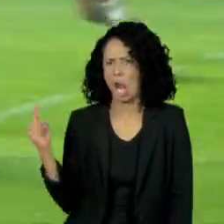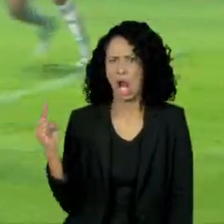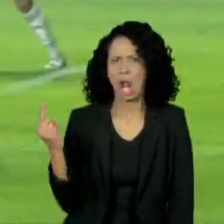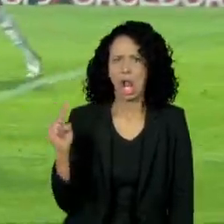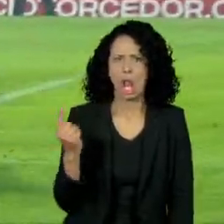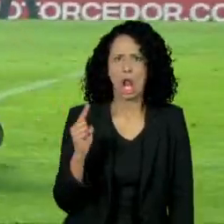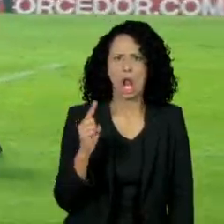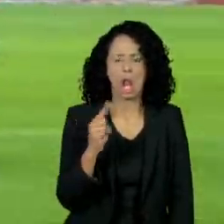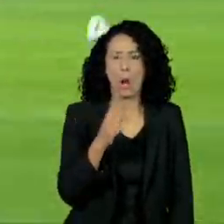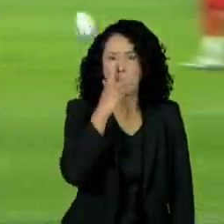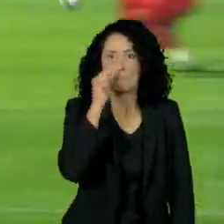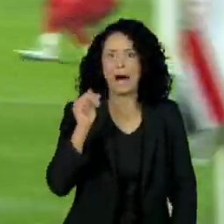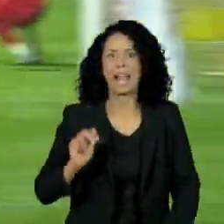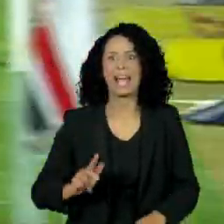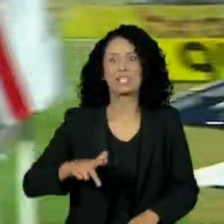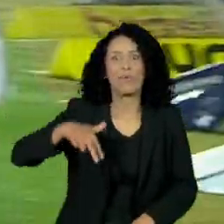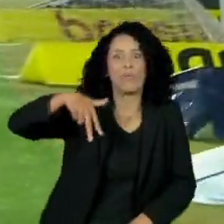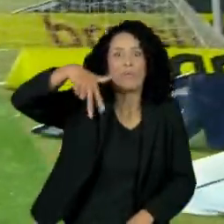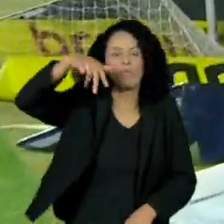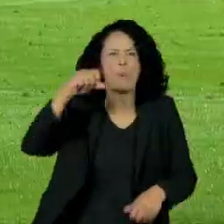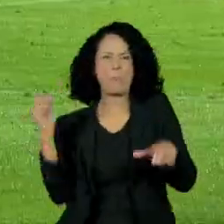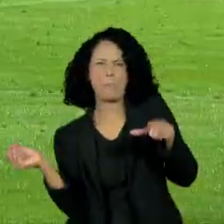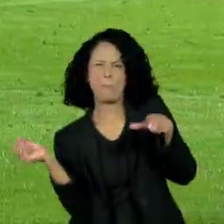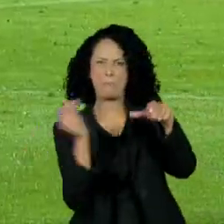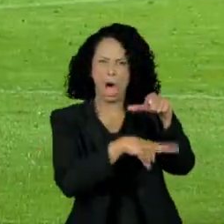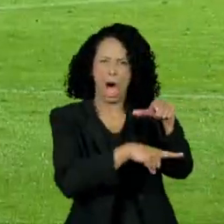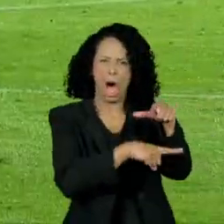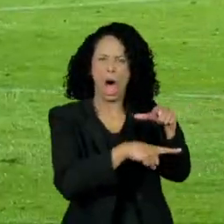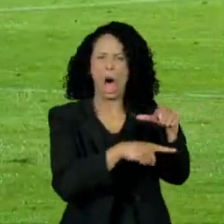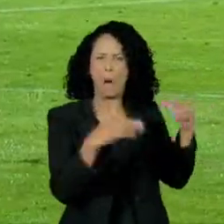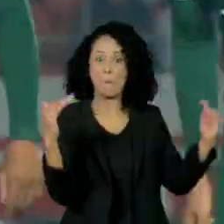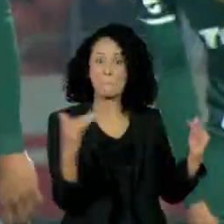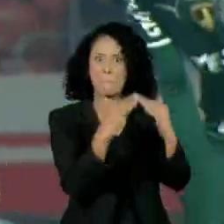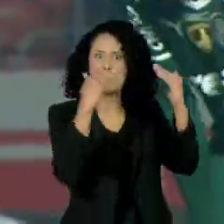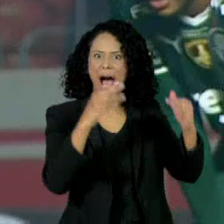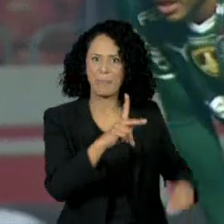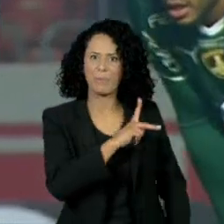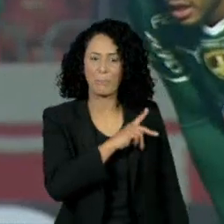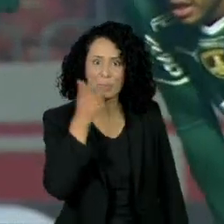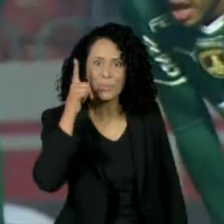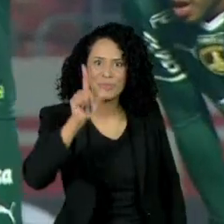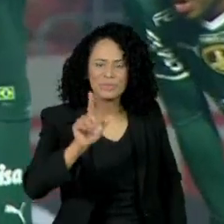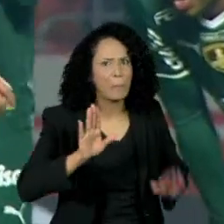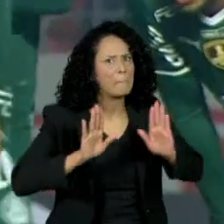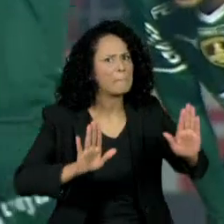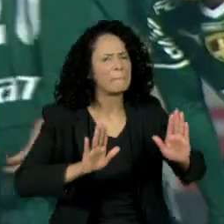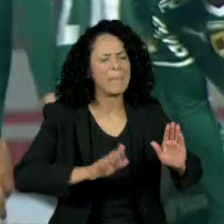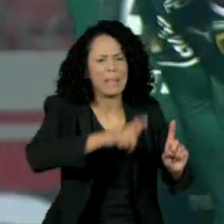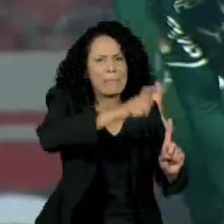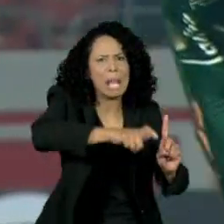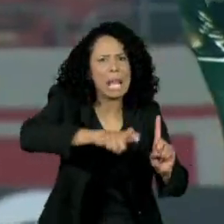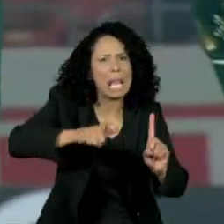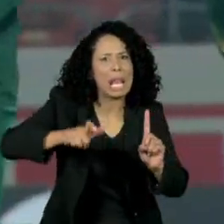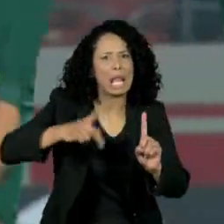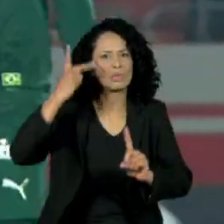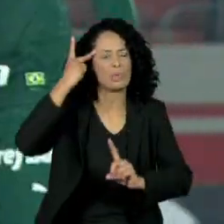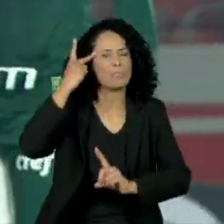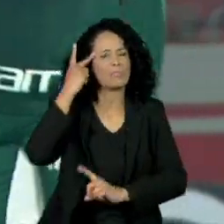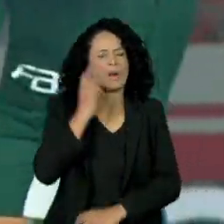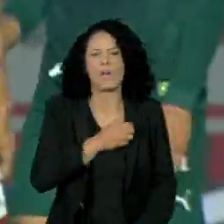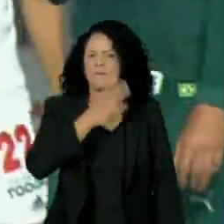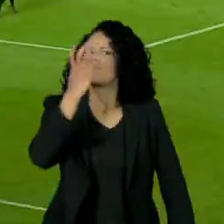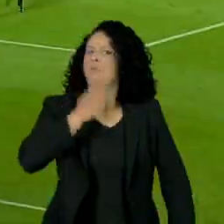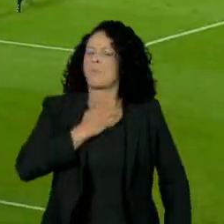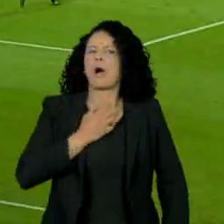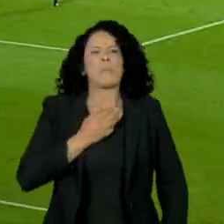flutuasse, fez o gol de empate do Palmeiras. Mas os São Paulinos amaldiçoaram o